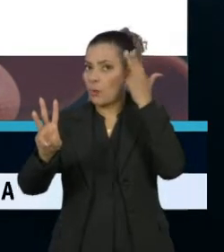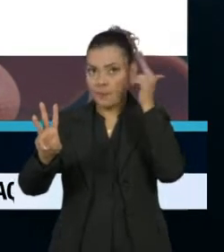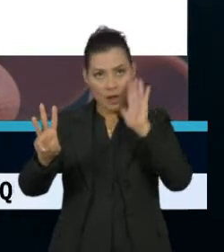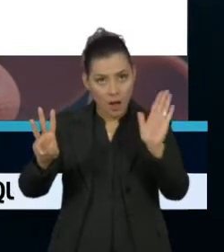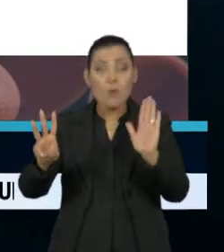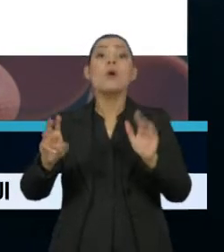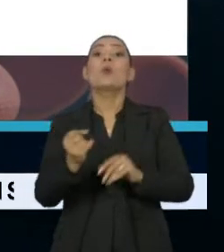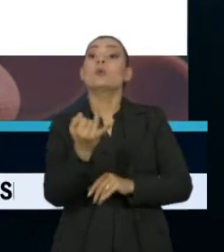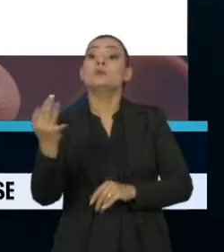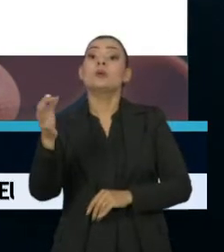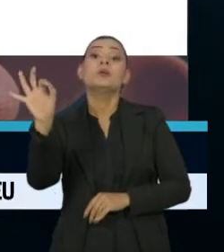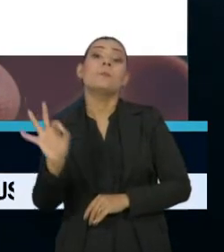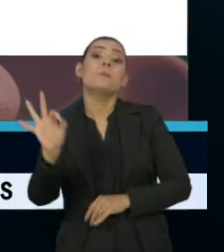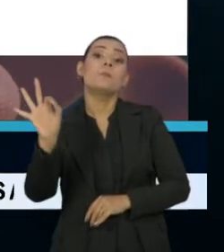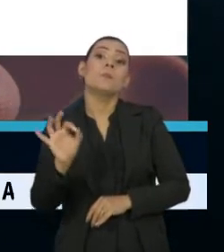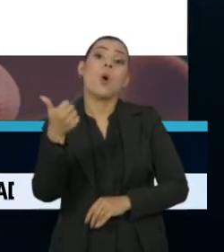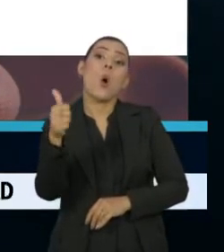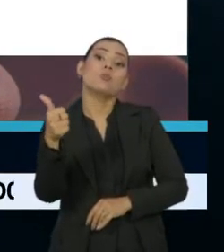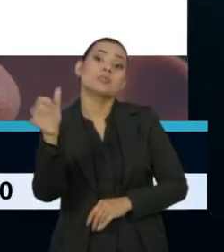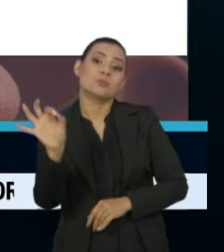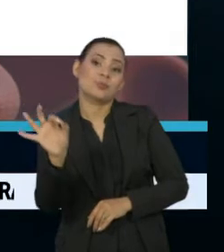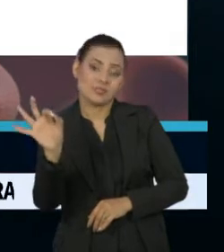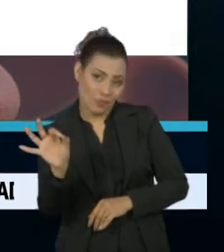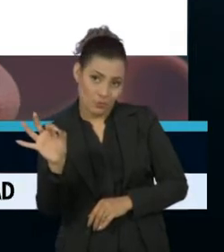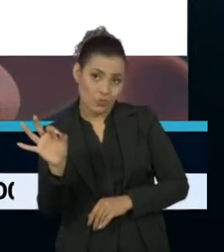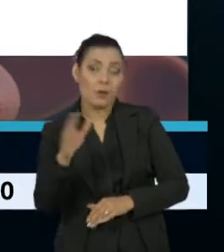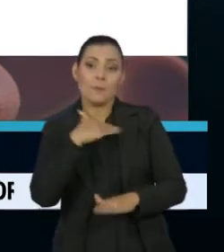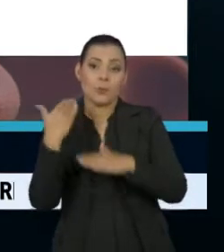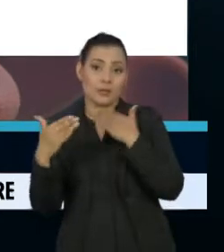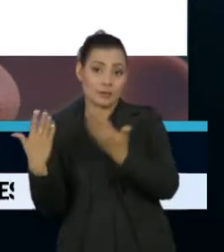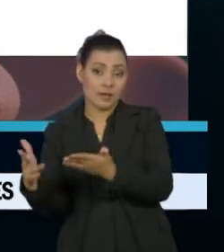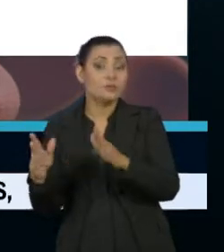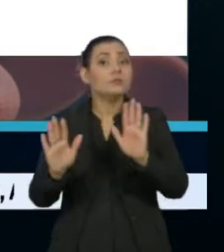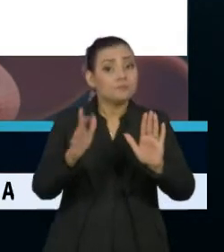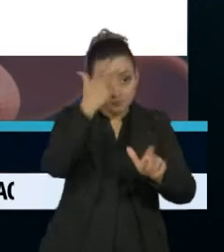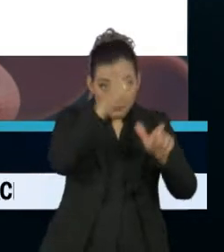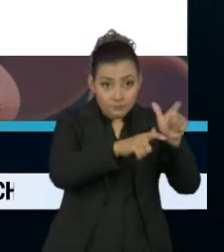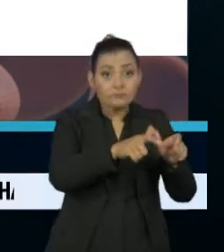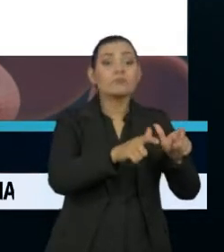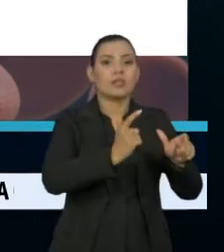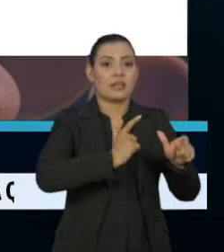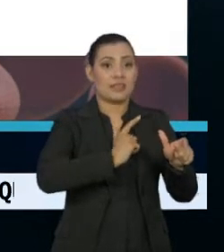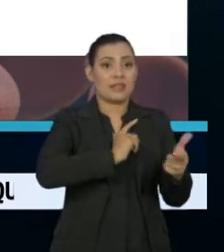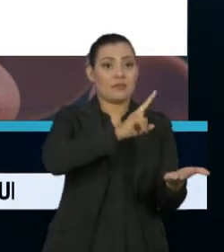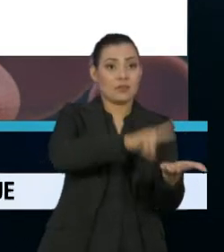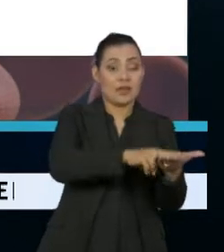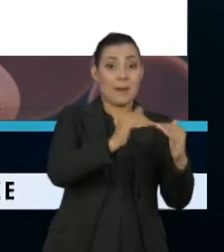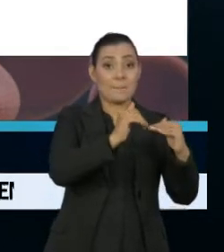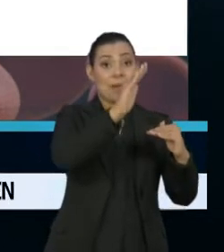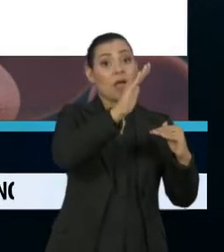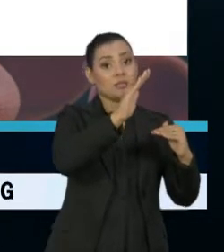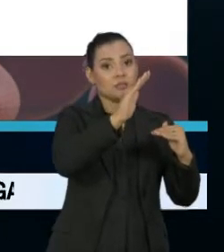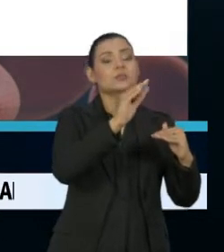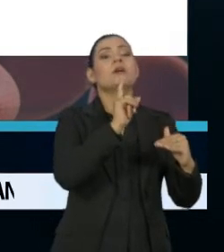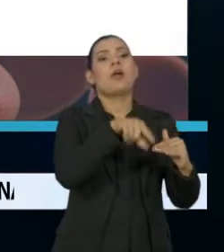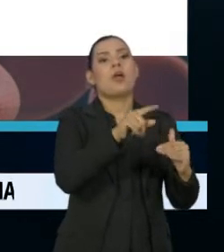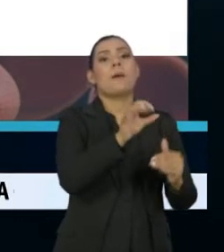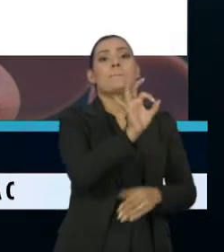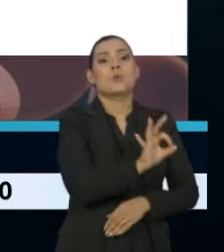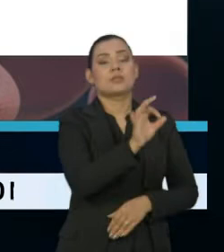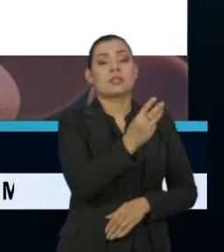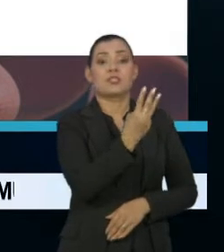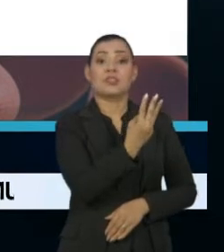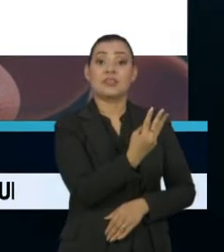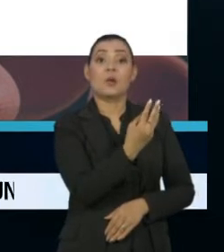mortalidade foi de 11%. Nos que apresentaram ou desenvolveram um índice acima da média, a taxa